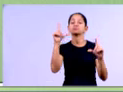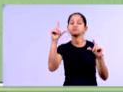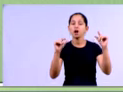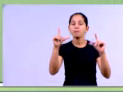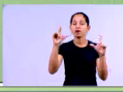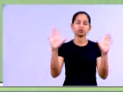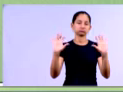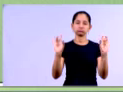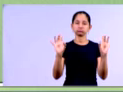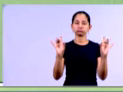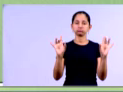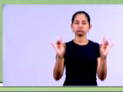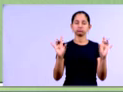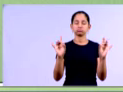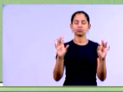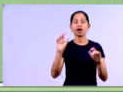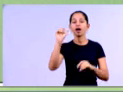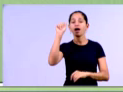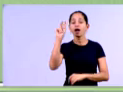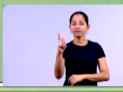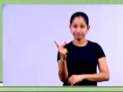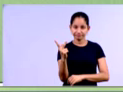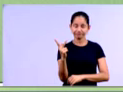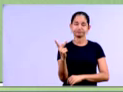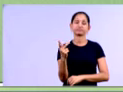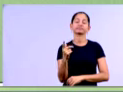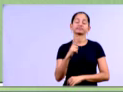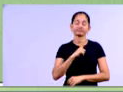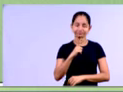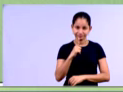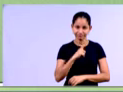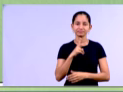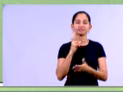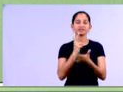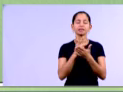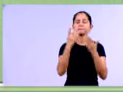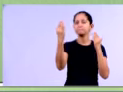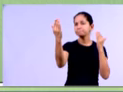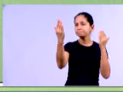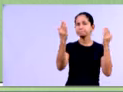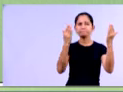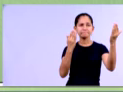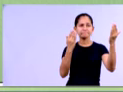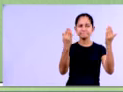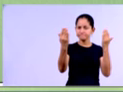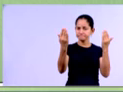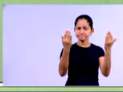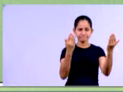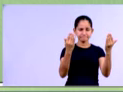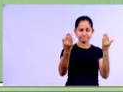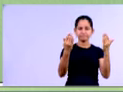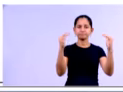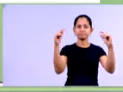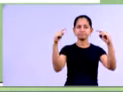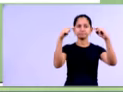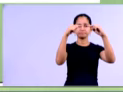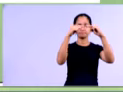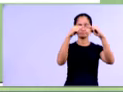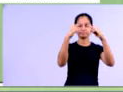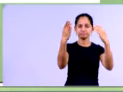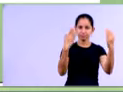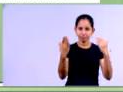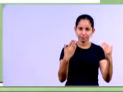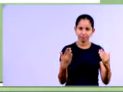investimentos de 2013, né, sempre comparando uma conta de um exercício com o outro, ok? Então, na